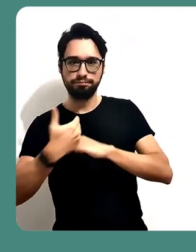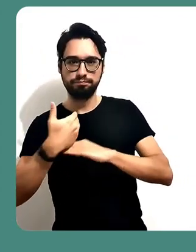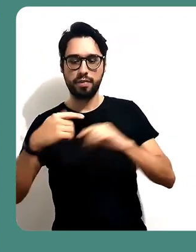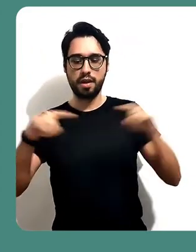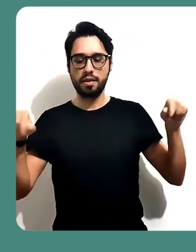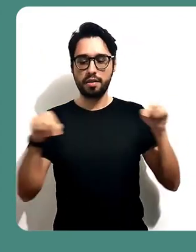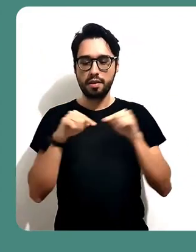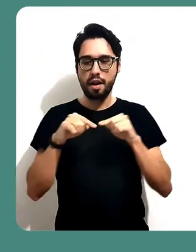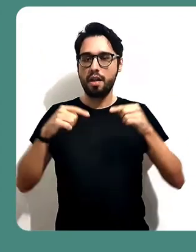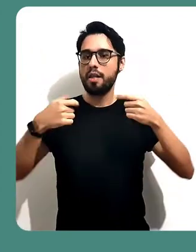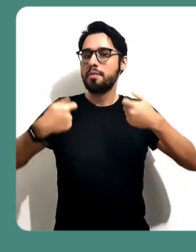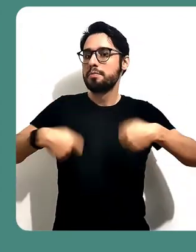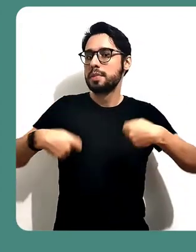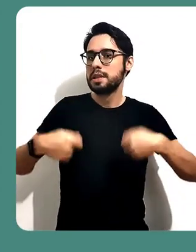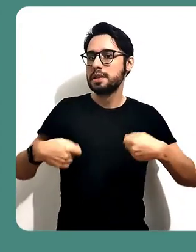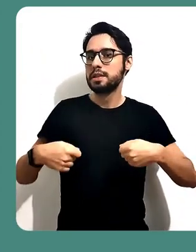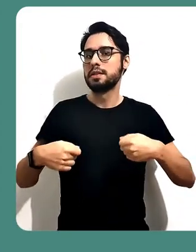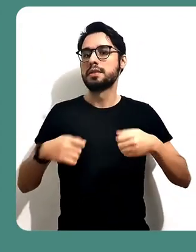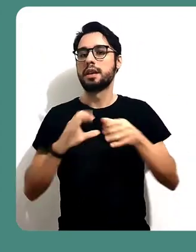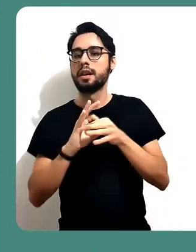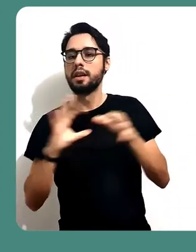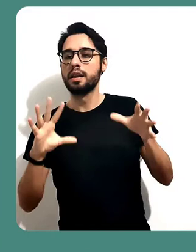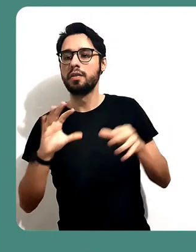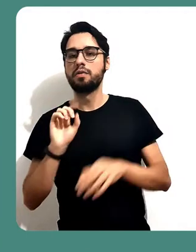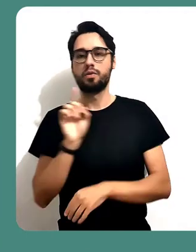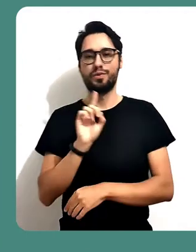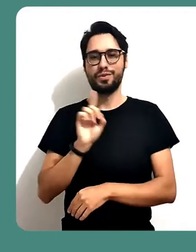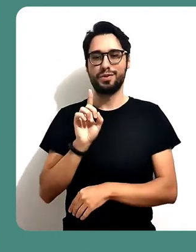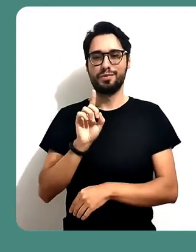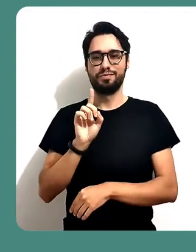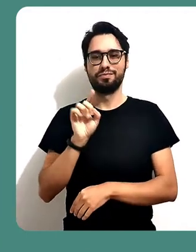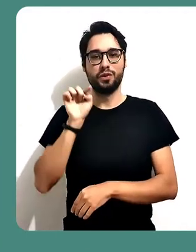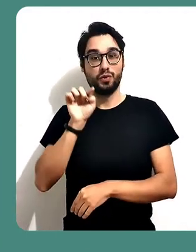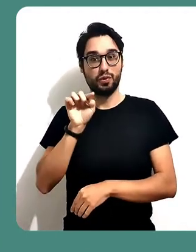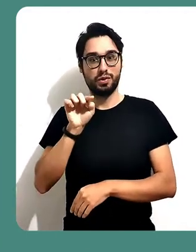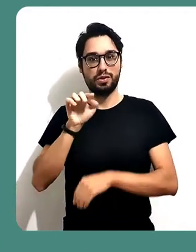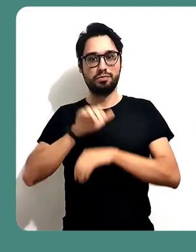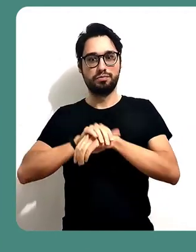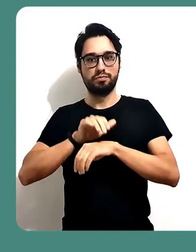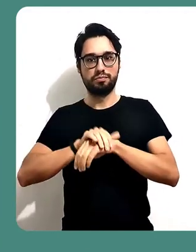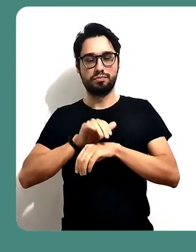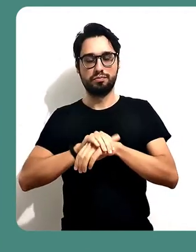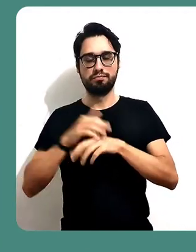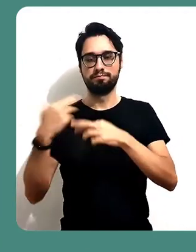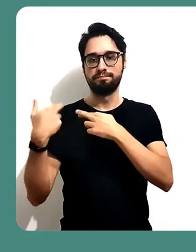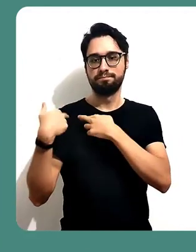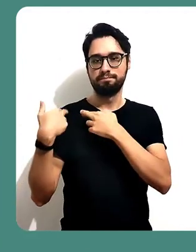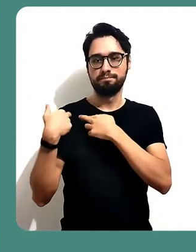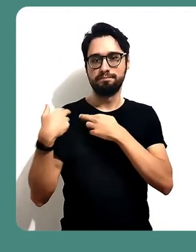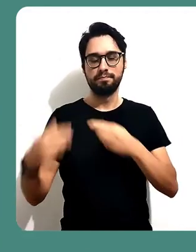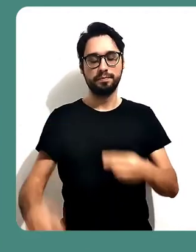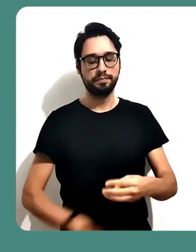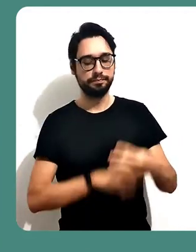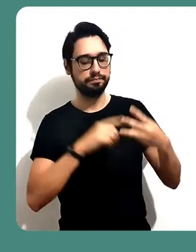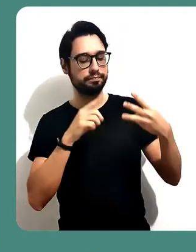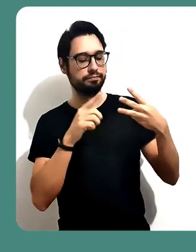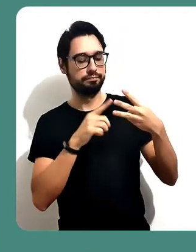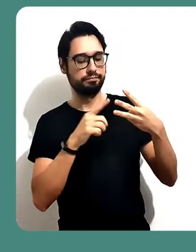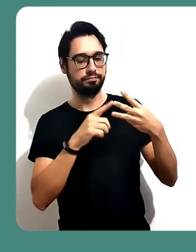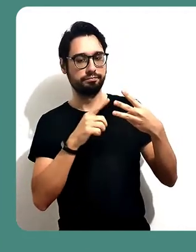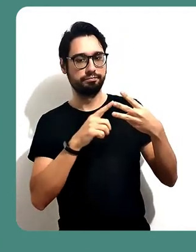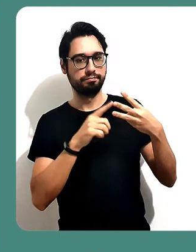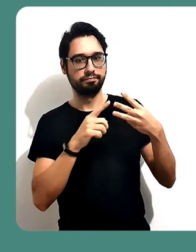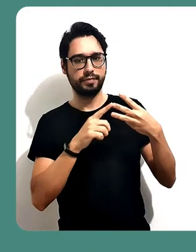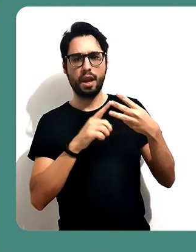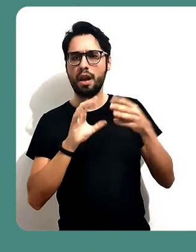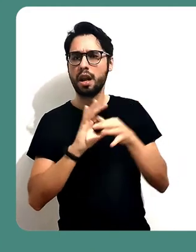sala, quando ele ingressar vai ser solicitado a você a permissão dele entrar ou não. A segunda